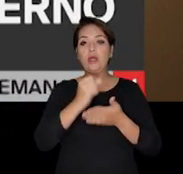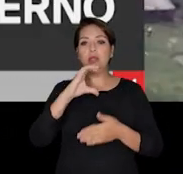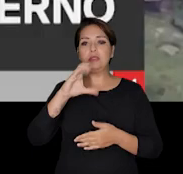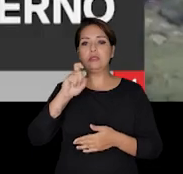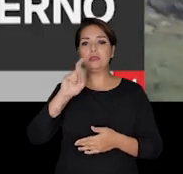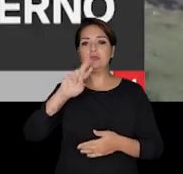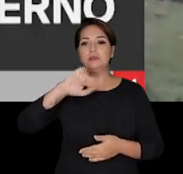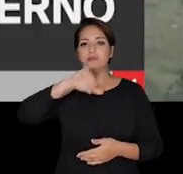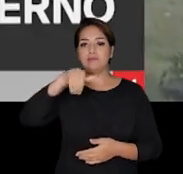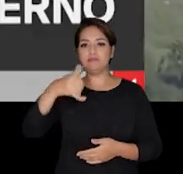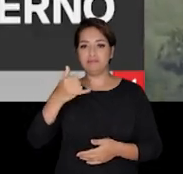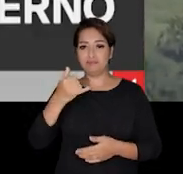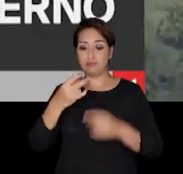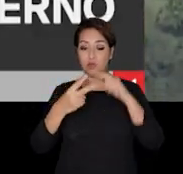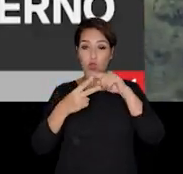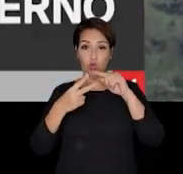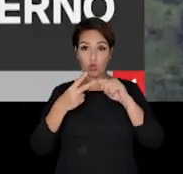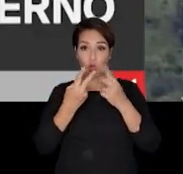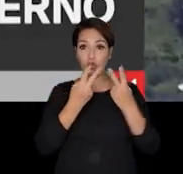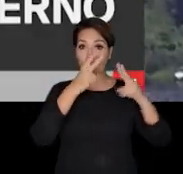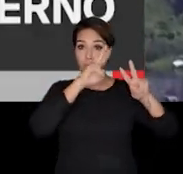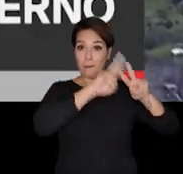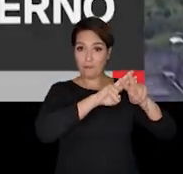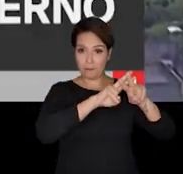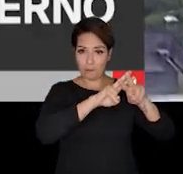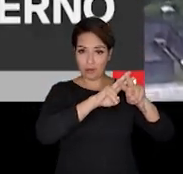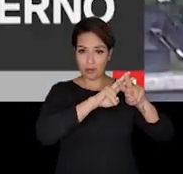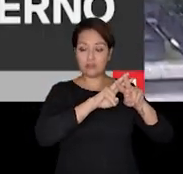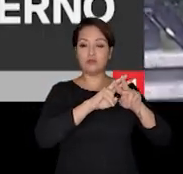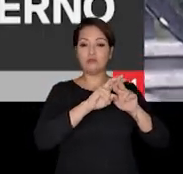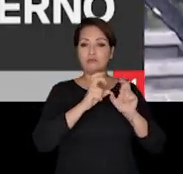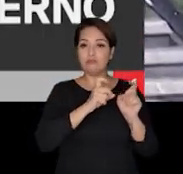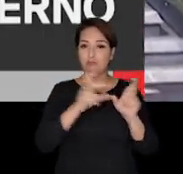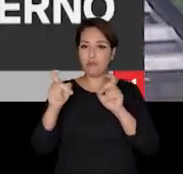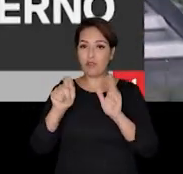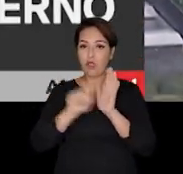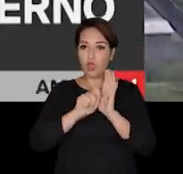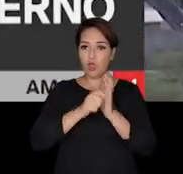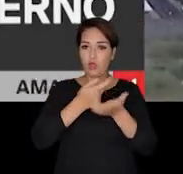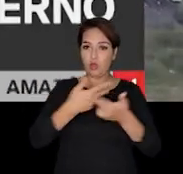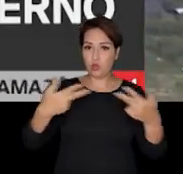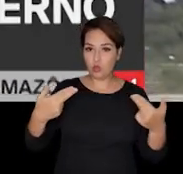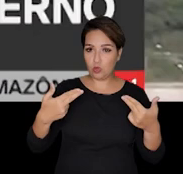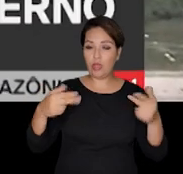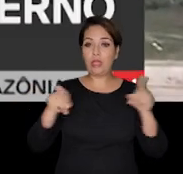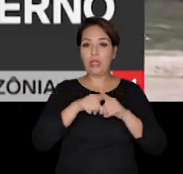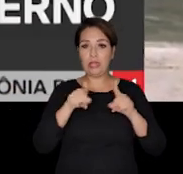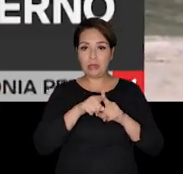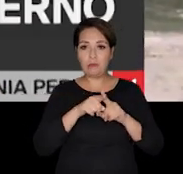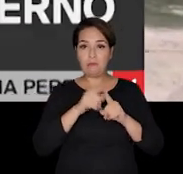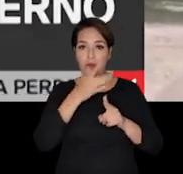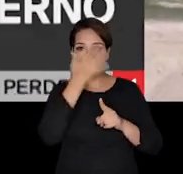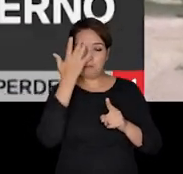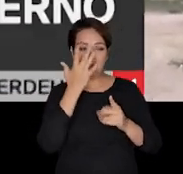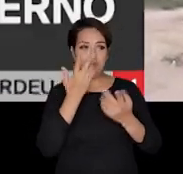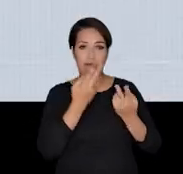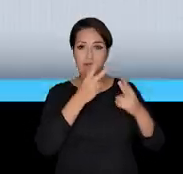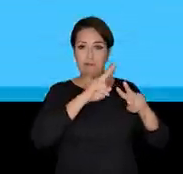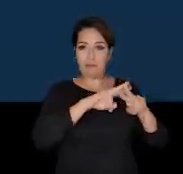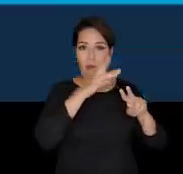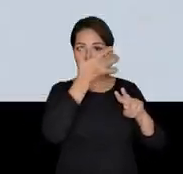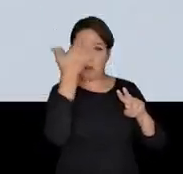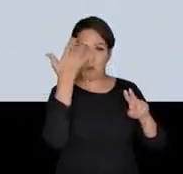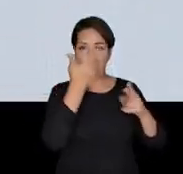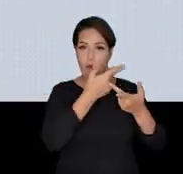pelo Ceperge. Entre eles, estão dois presos por tráfico de drogas, um por sequestro e estelionato e um por